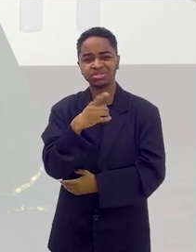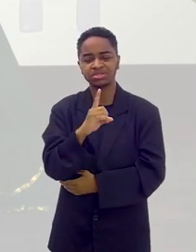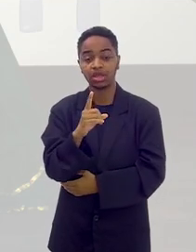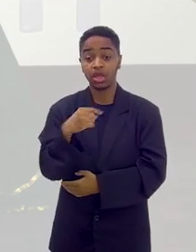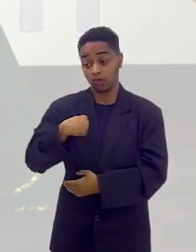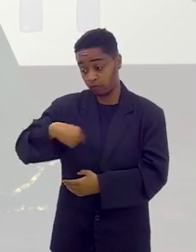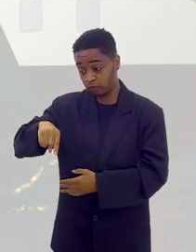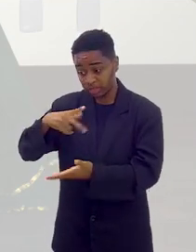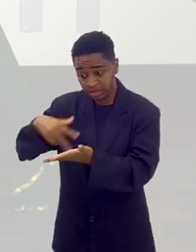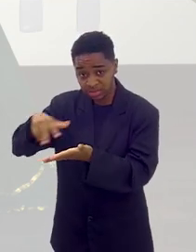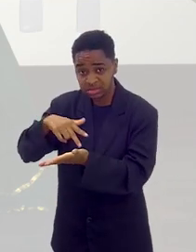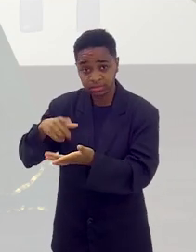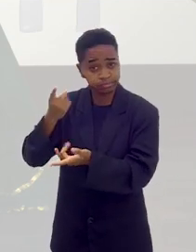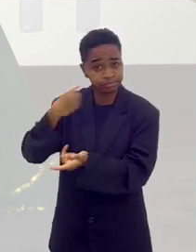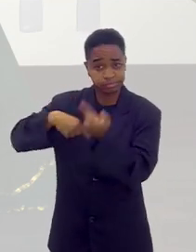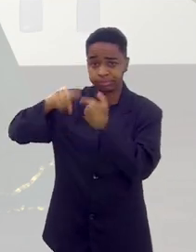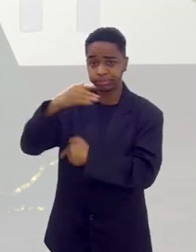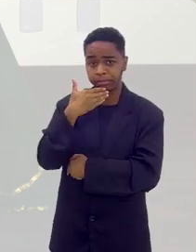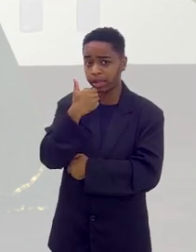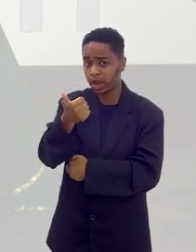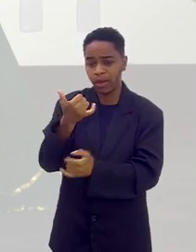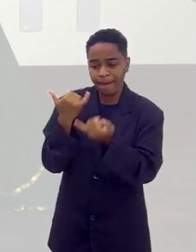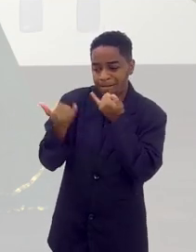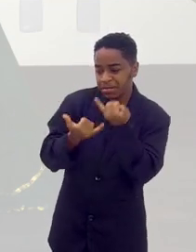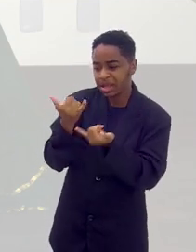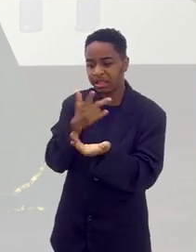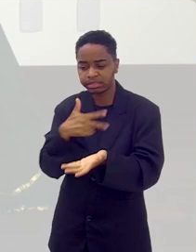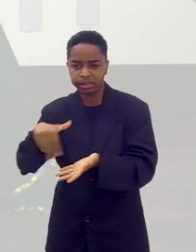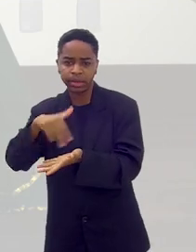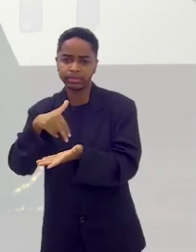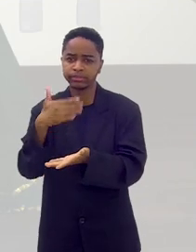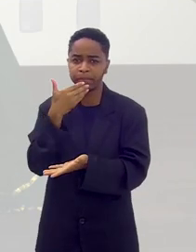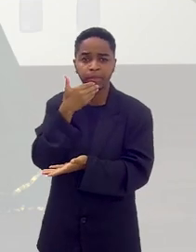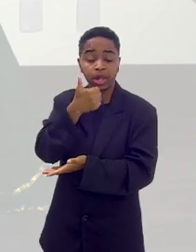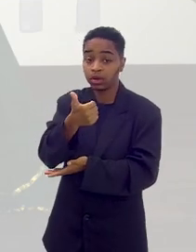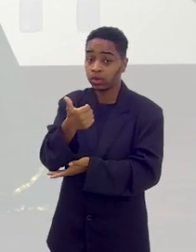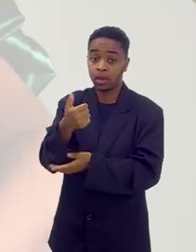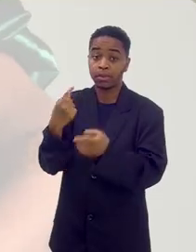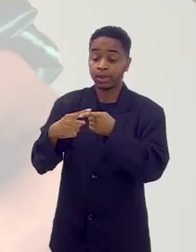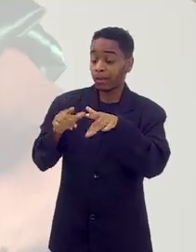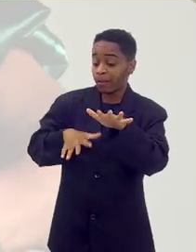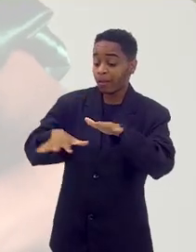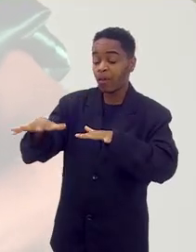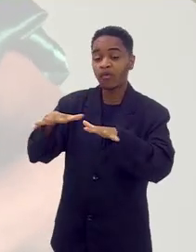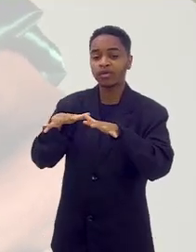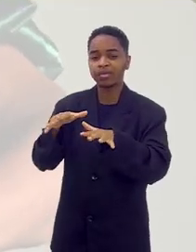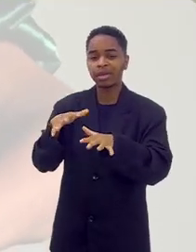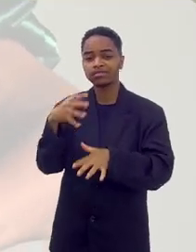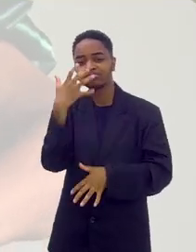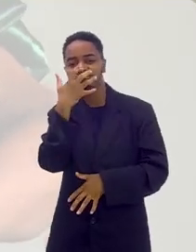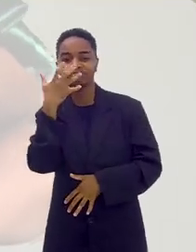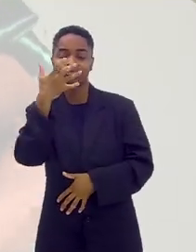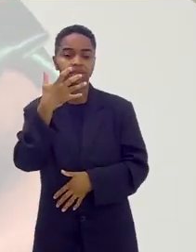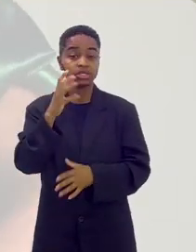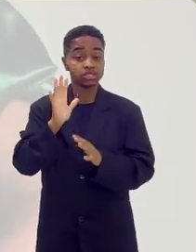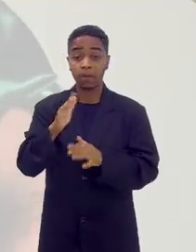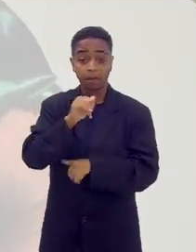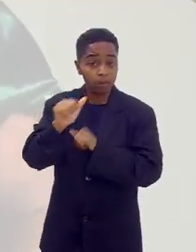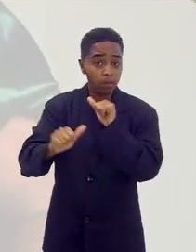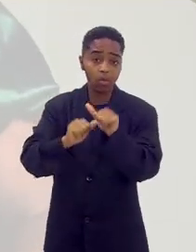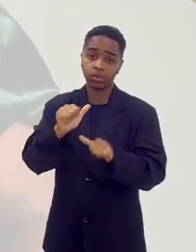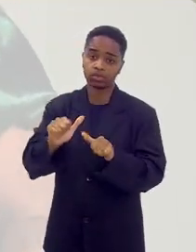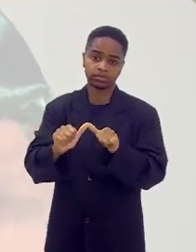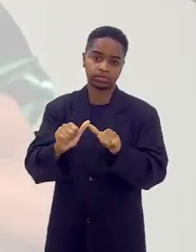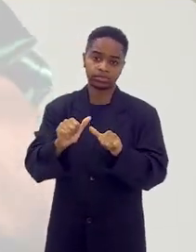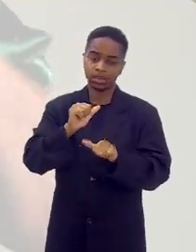legal. Vou para a dança, ri aqui um pouquinho com uma, brinca com outra, faz um passo. Você faz um movimento que te encanta. Aquilo ali já tira